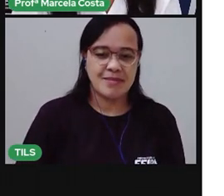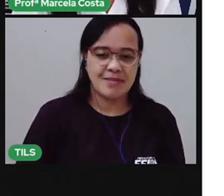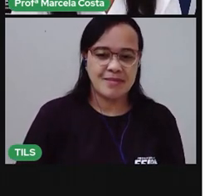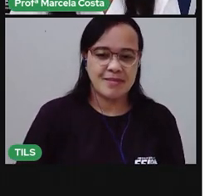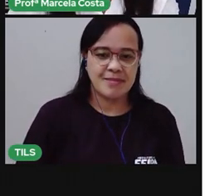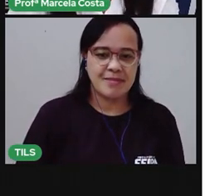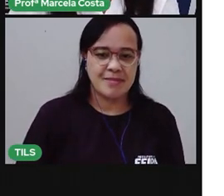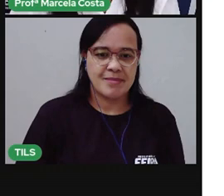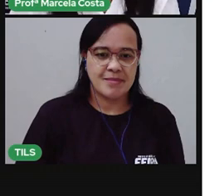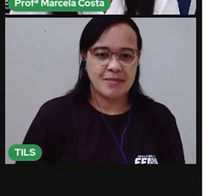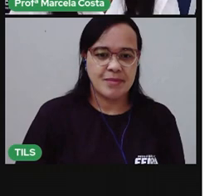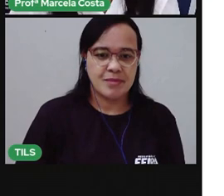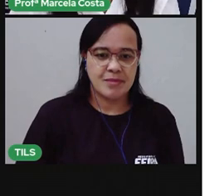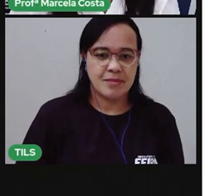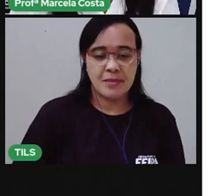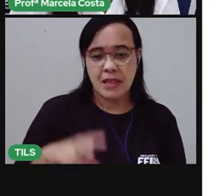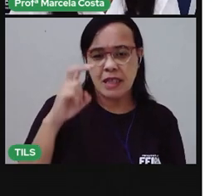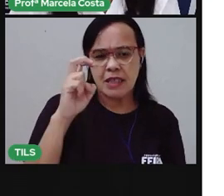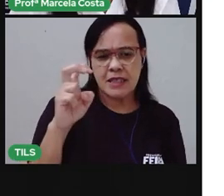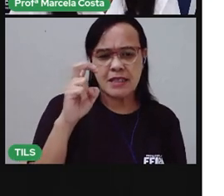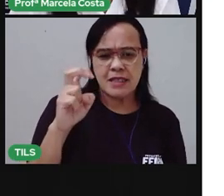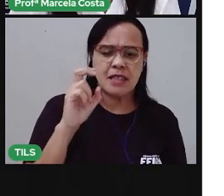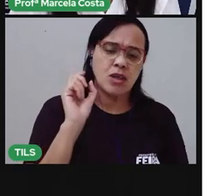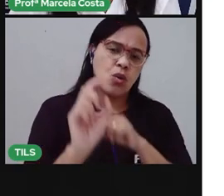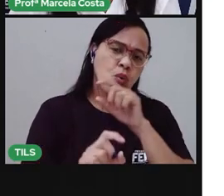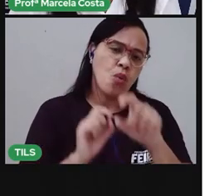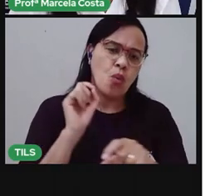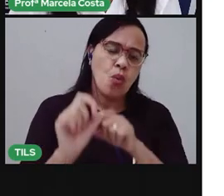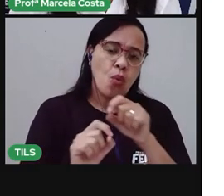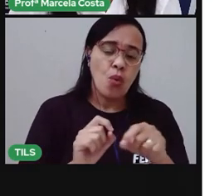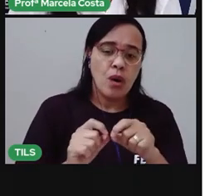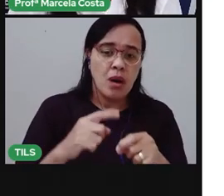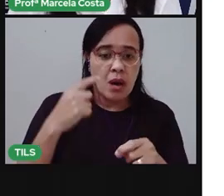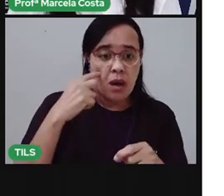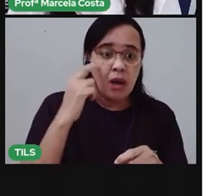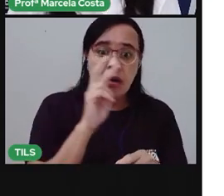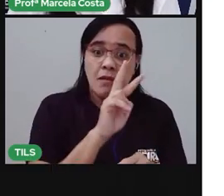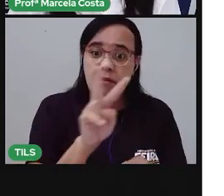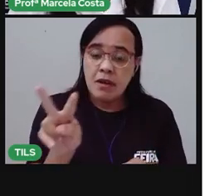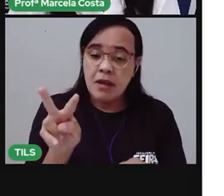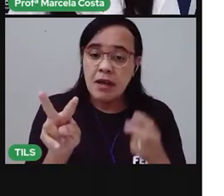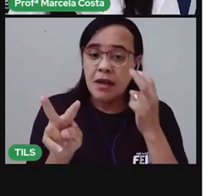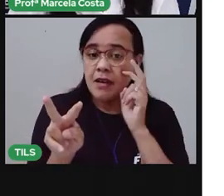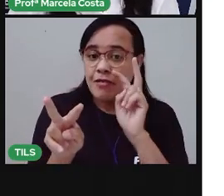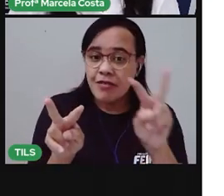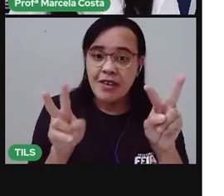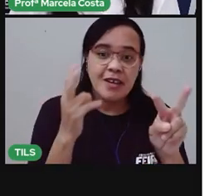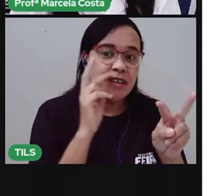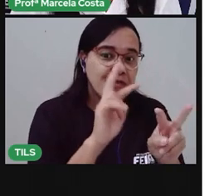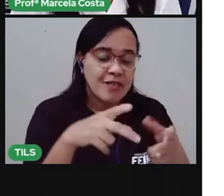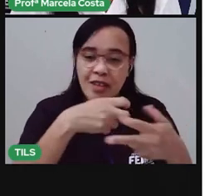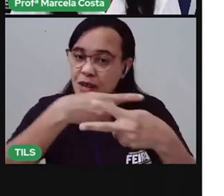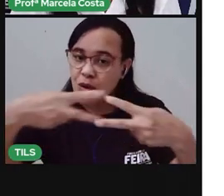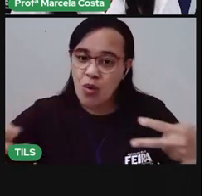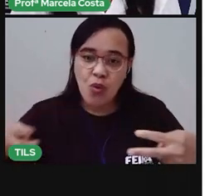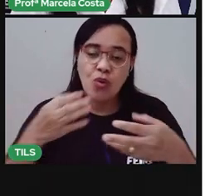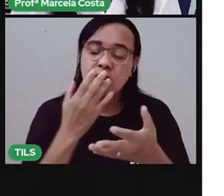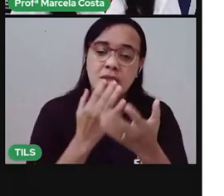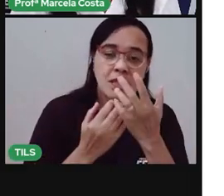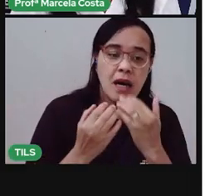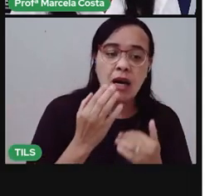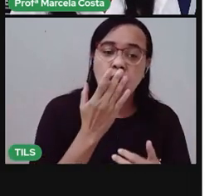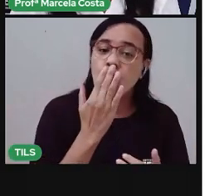Cinco sentidos. É o sentido que permite ver objetos, cores, pessoas